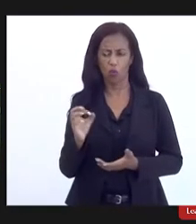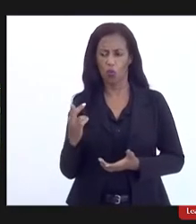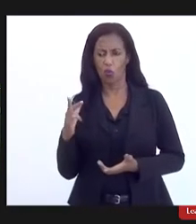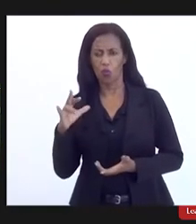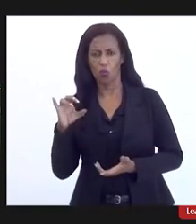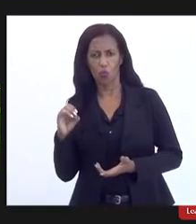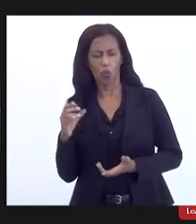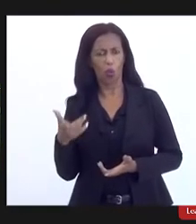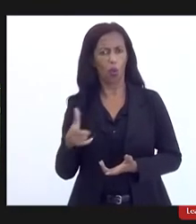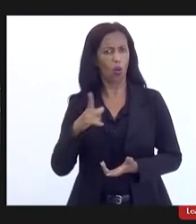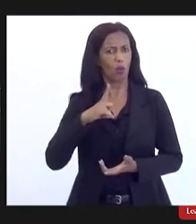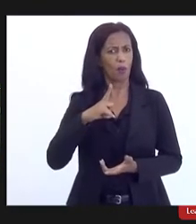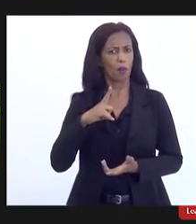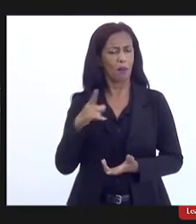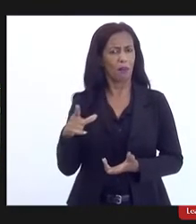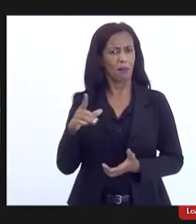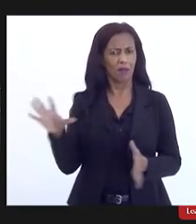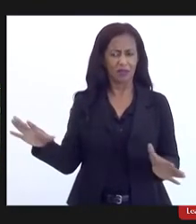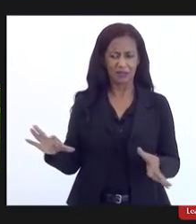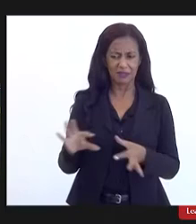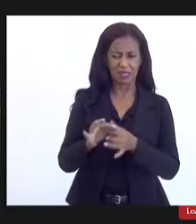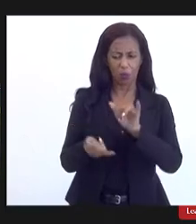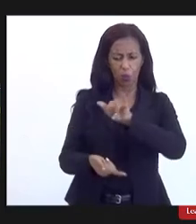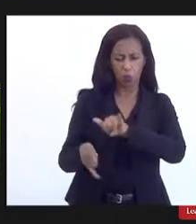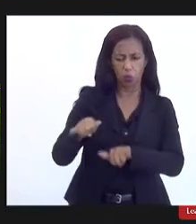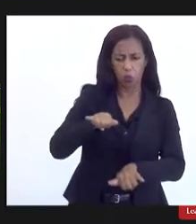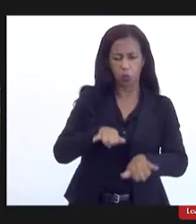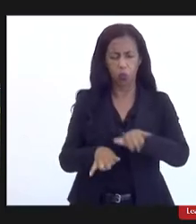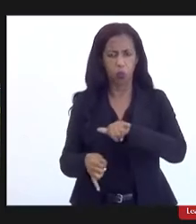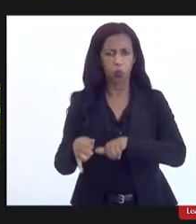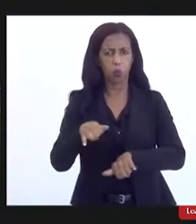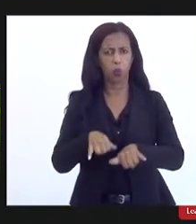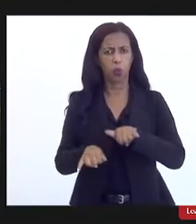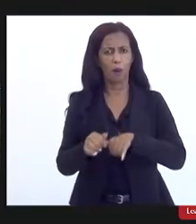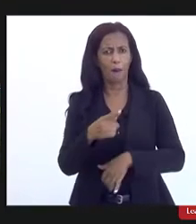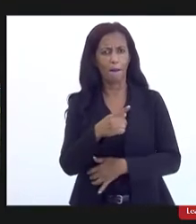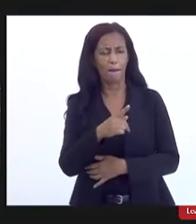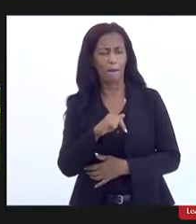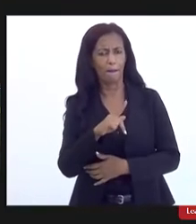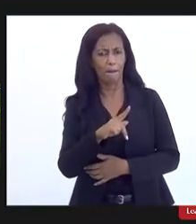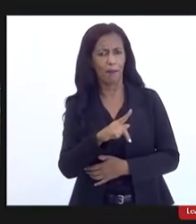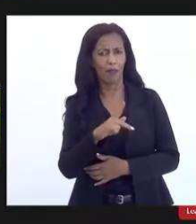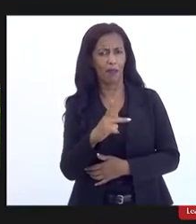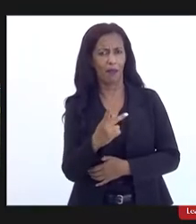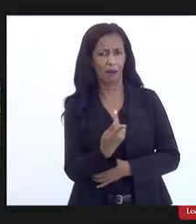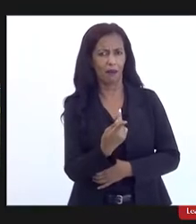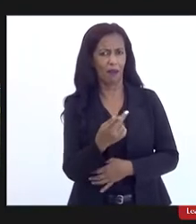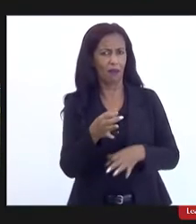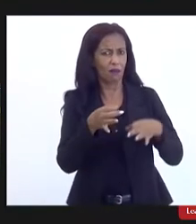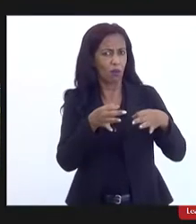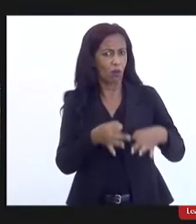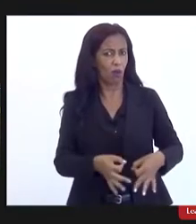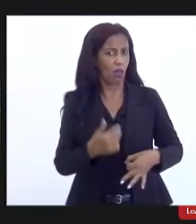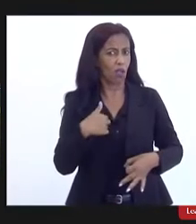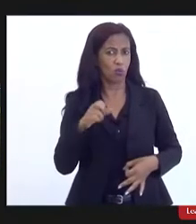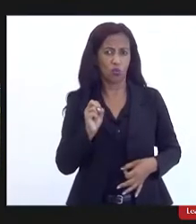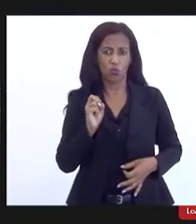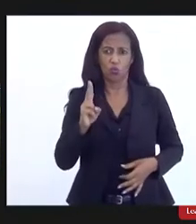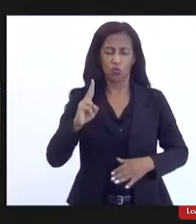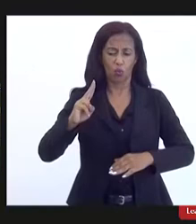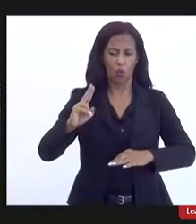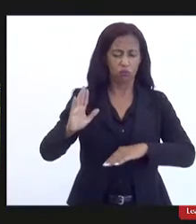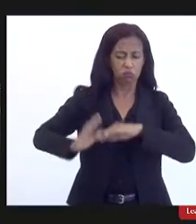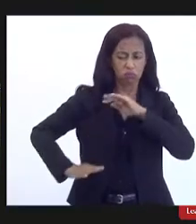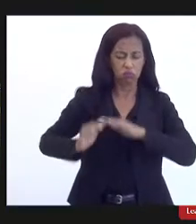para que se tenha alcalinidade né para que se tenha um pH correto né eu não sou especialista